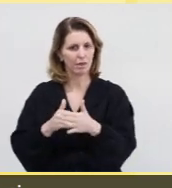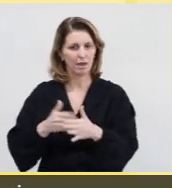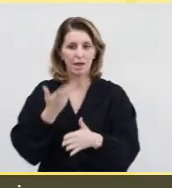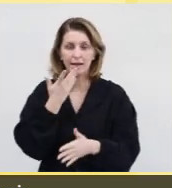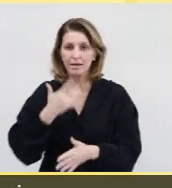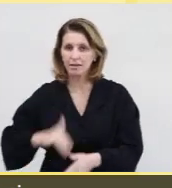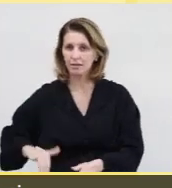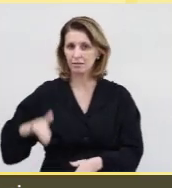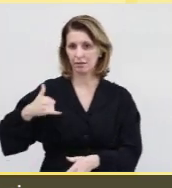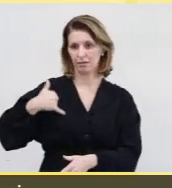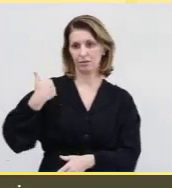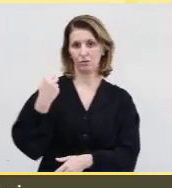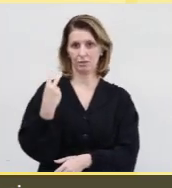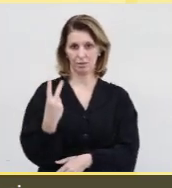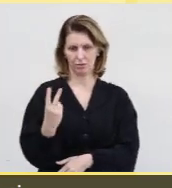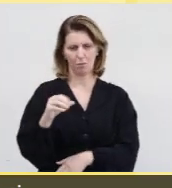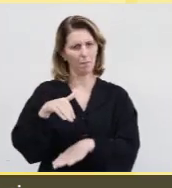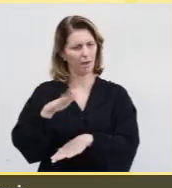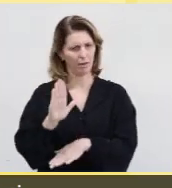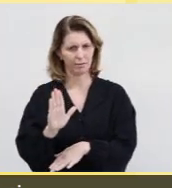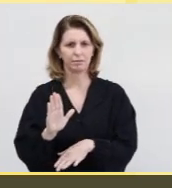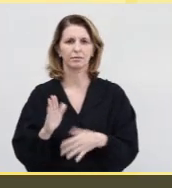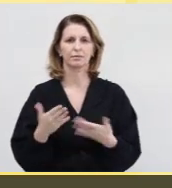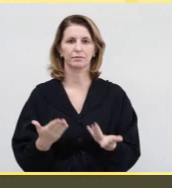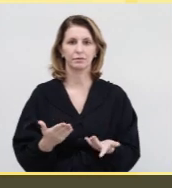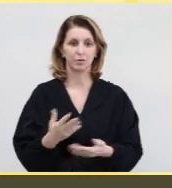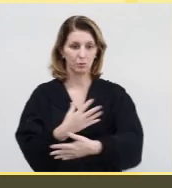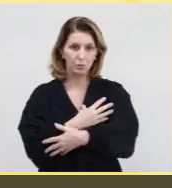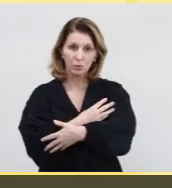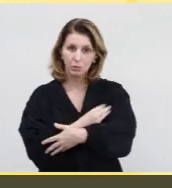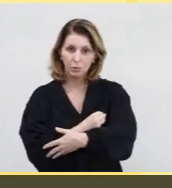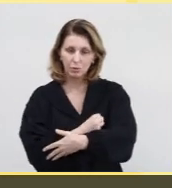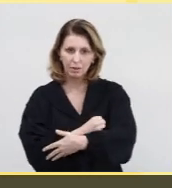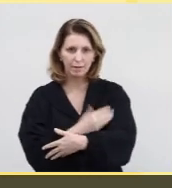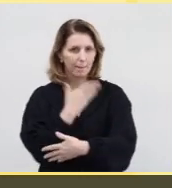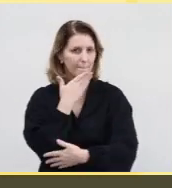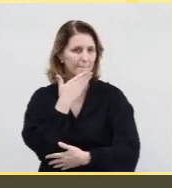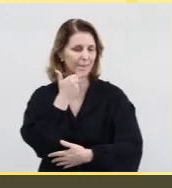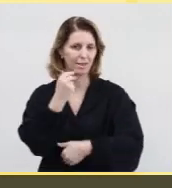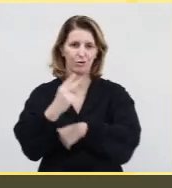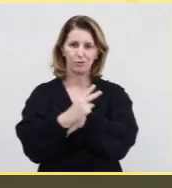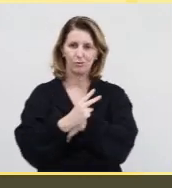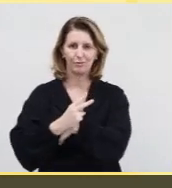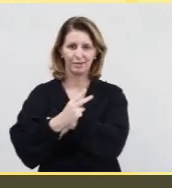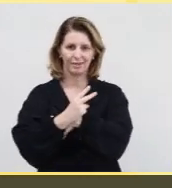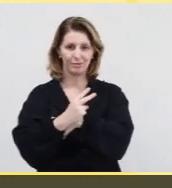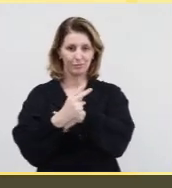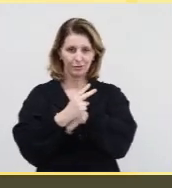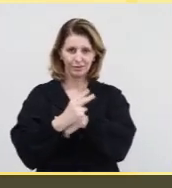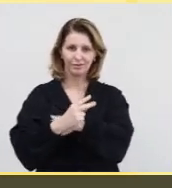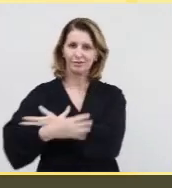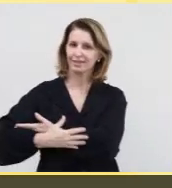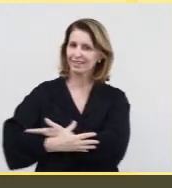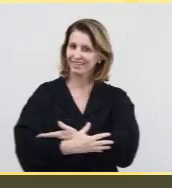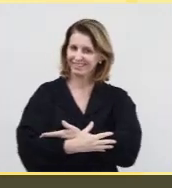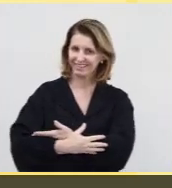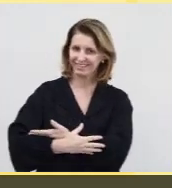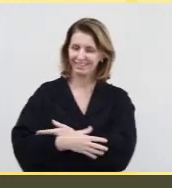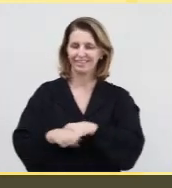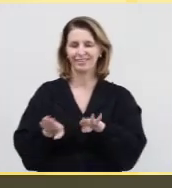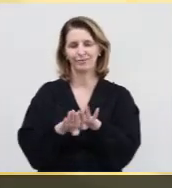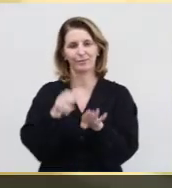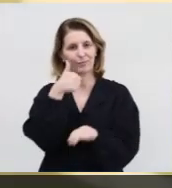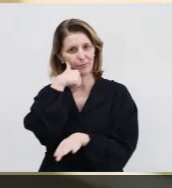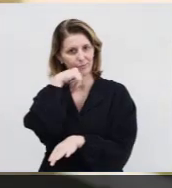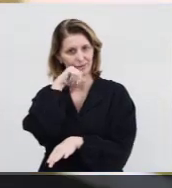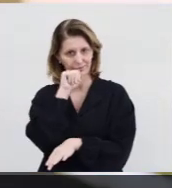criança completar dois anos ou mais. O leite materno é a melhor proteção natural para a criança e para